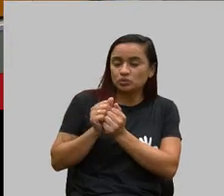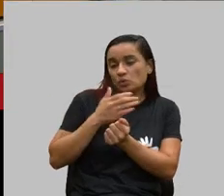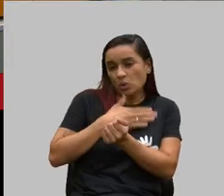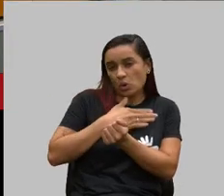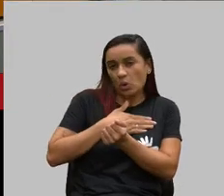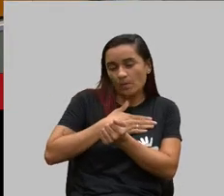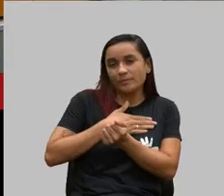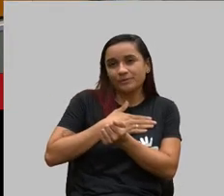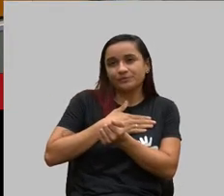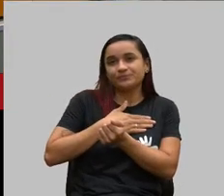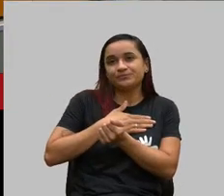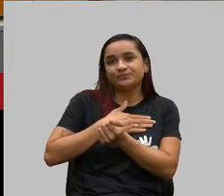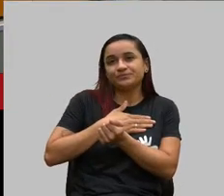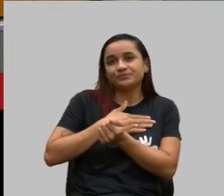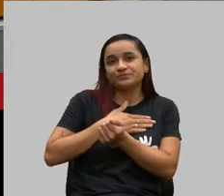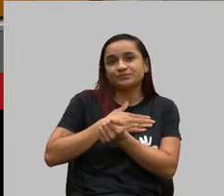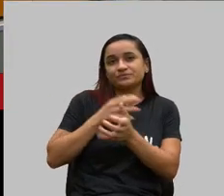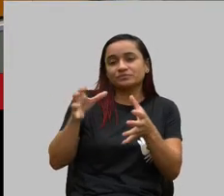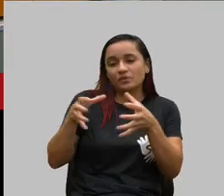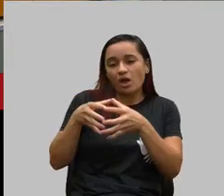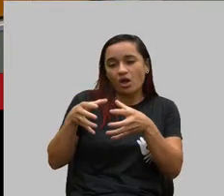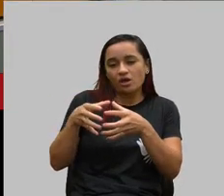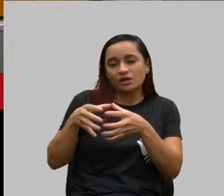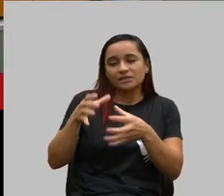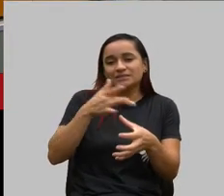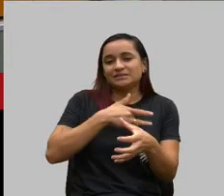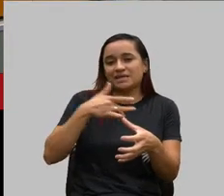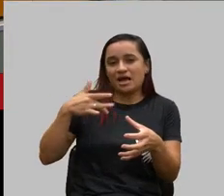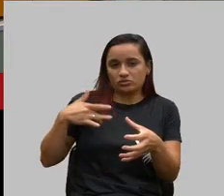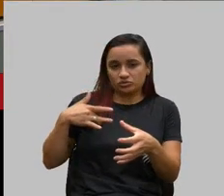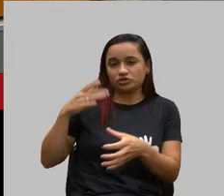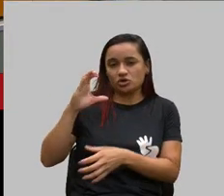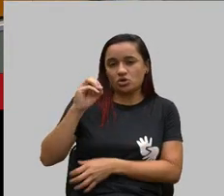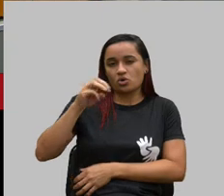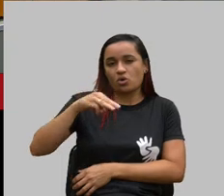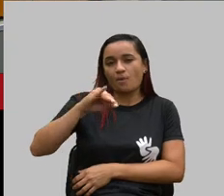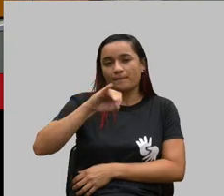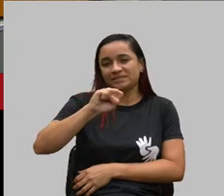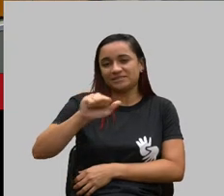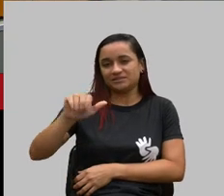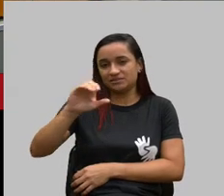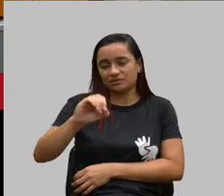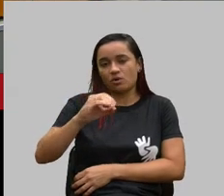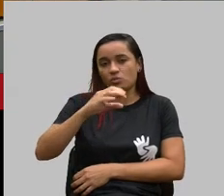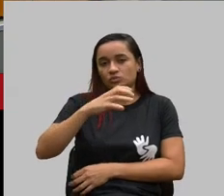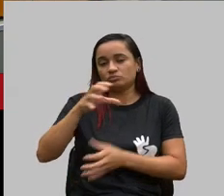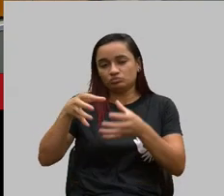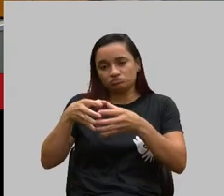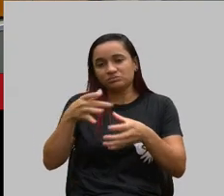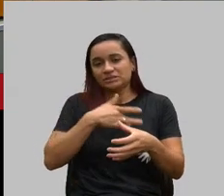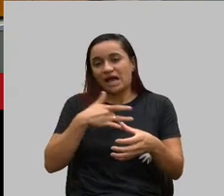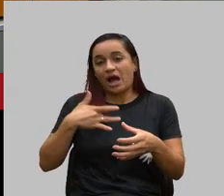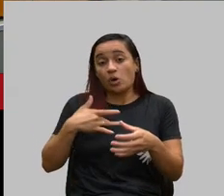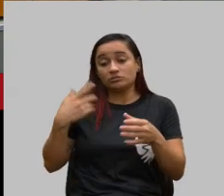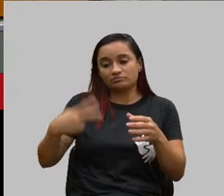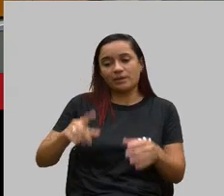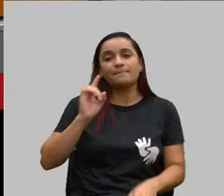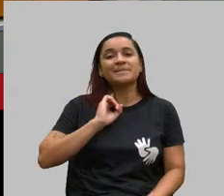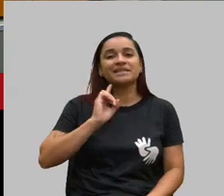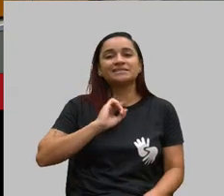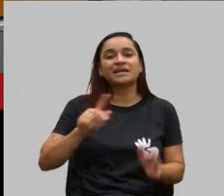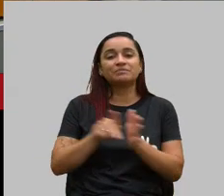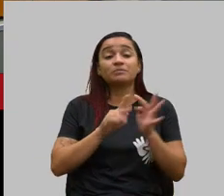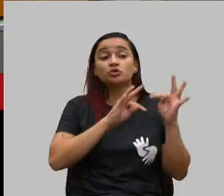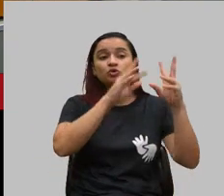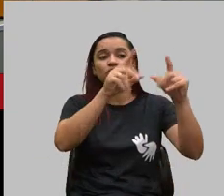a Comissão de Saúde. Nós estamos ali juntos fazendo com que a saúde de Minas Gerais seja garantida para todos os mineiros.